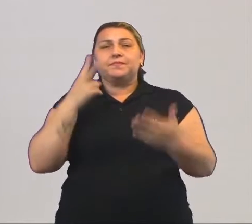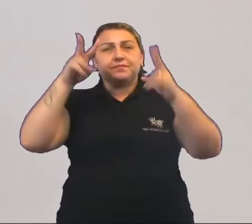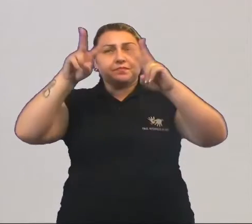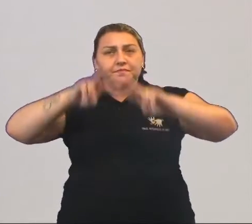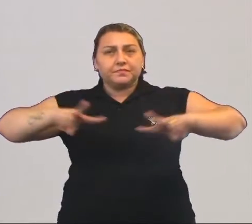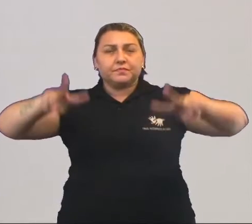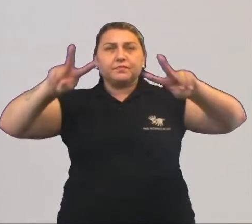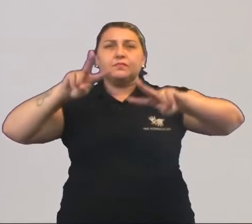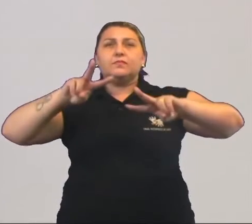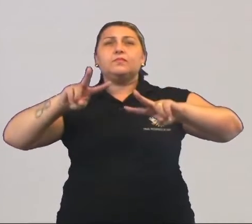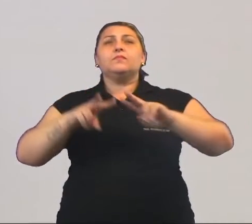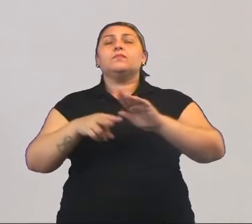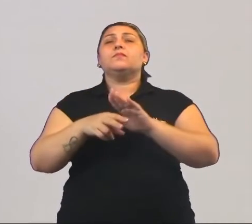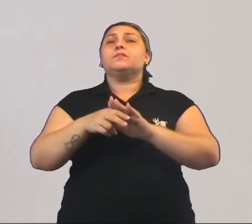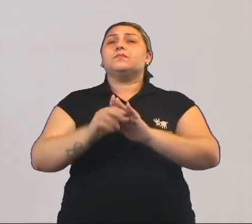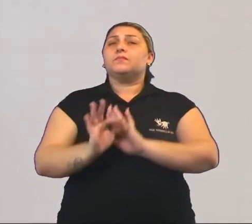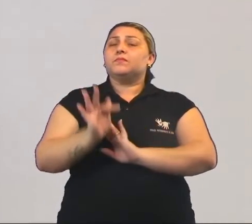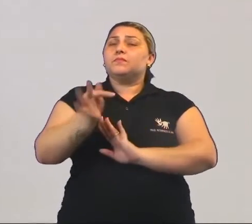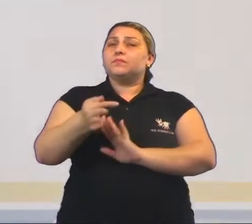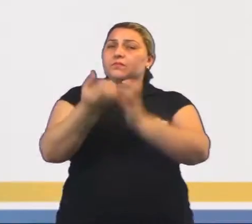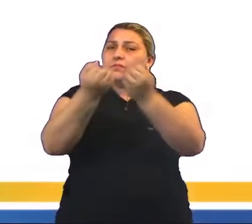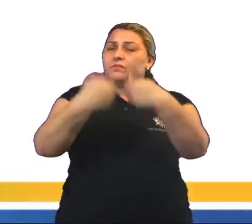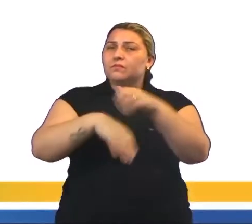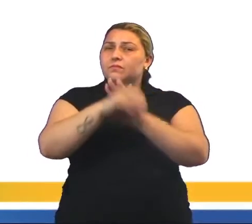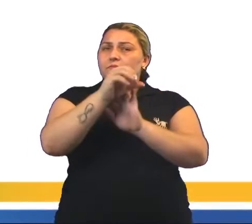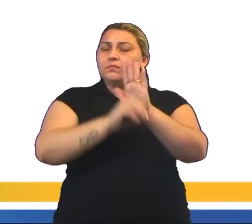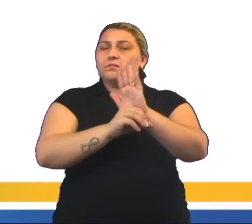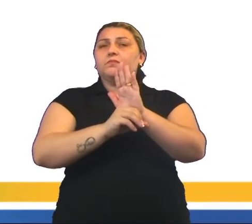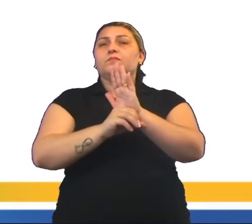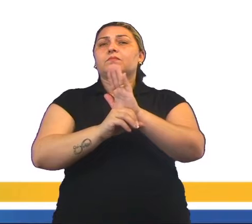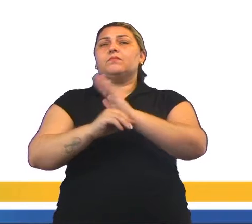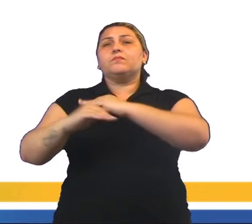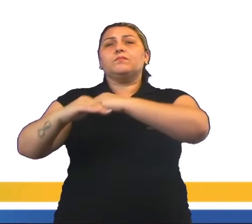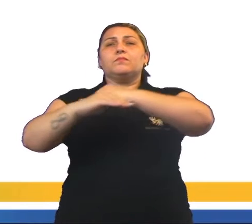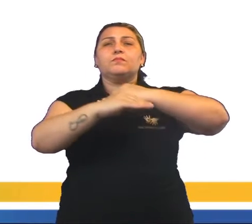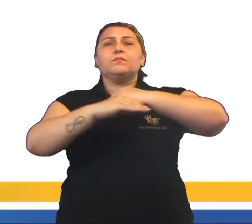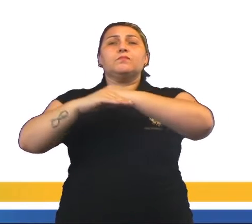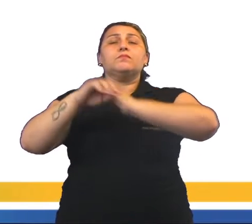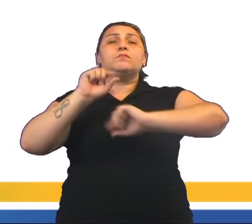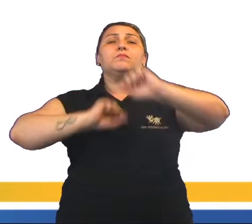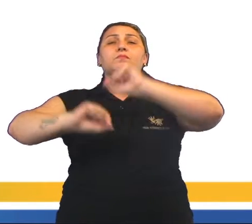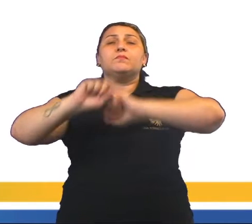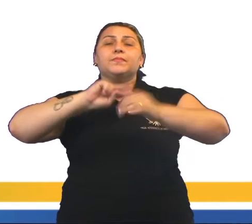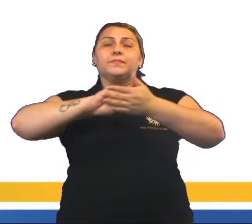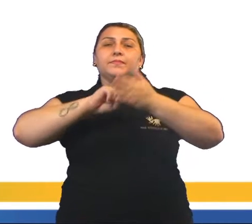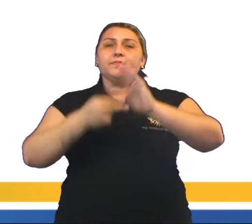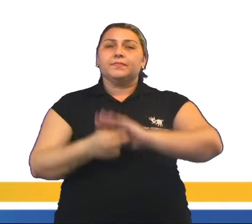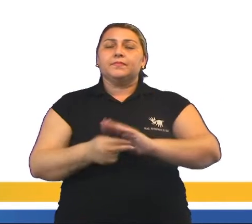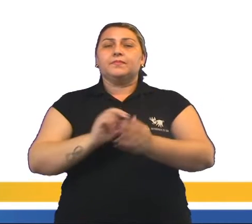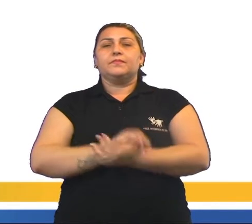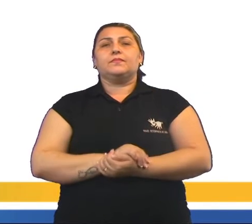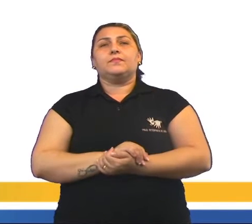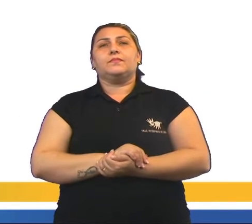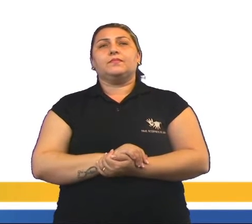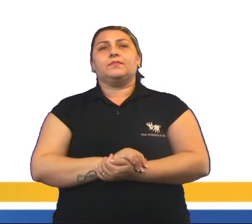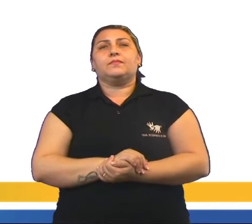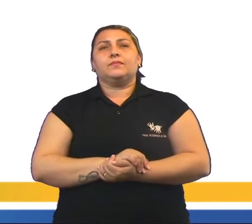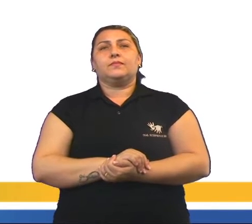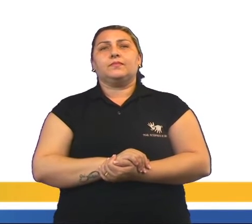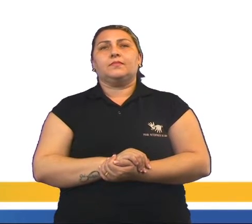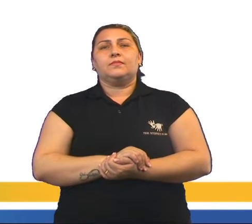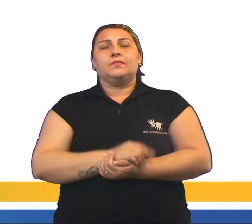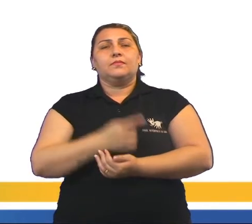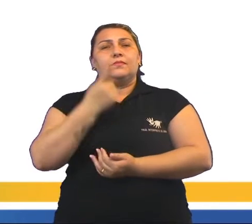visualizar uma breve explicação a respeito do que vem a ser desigualdade social.